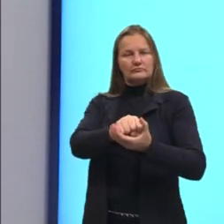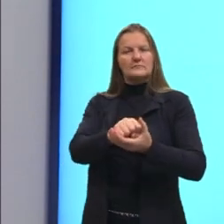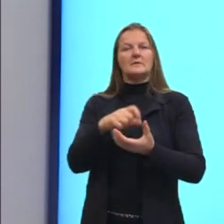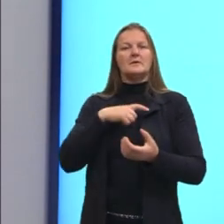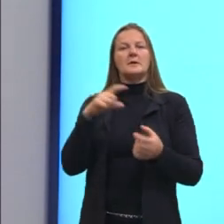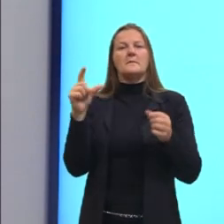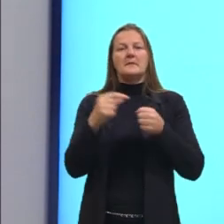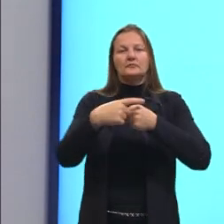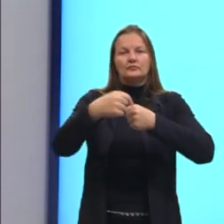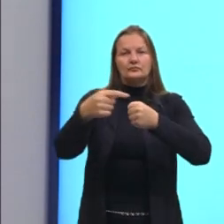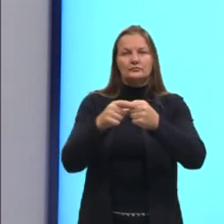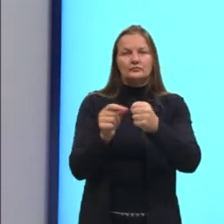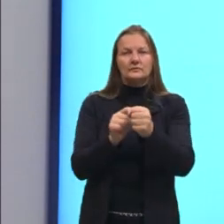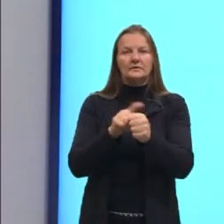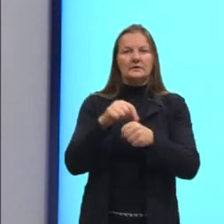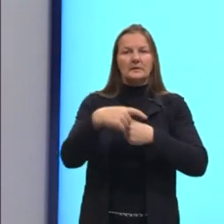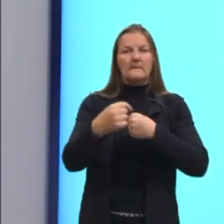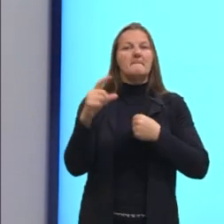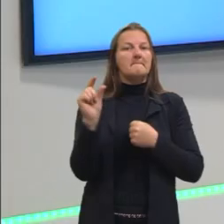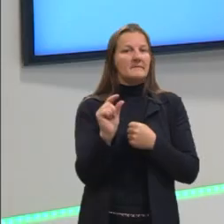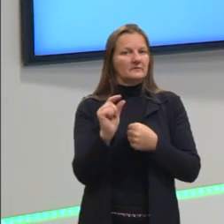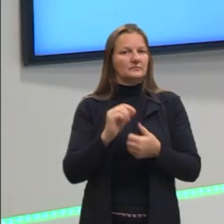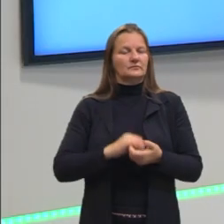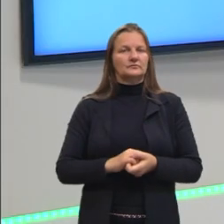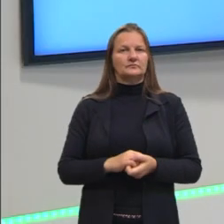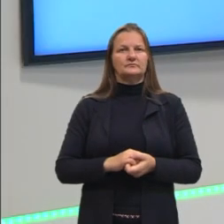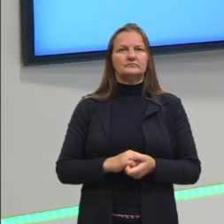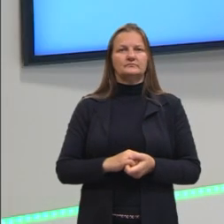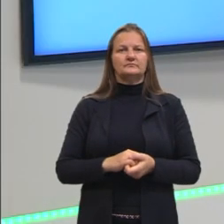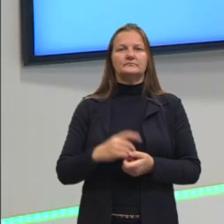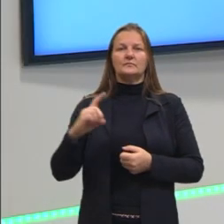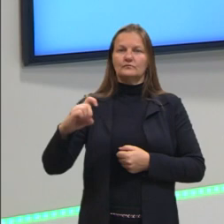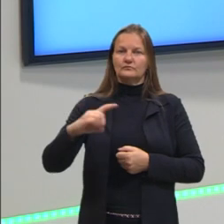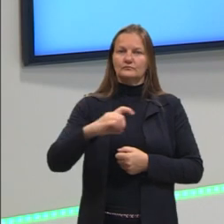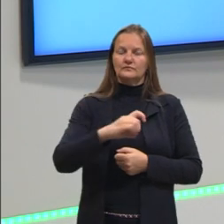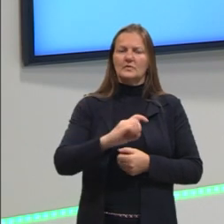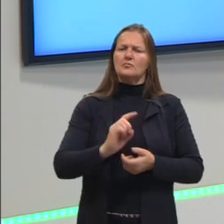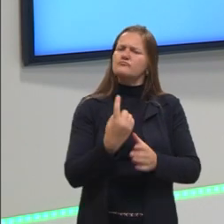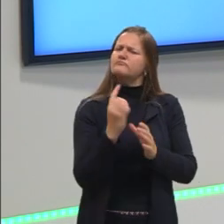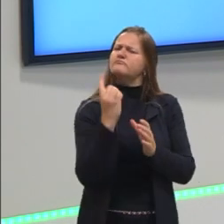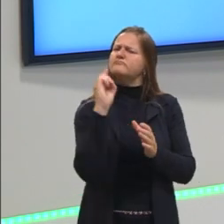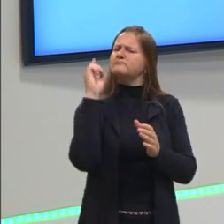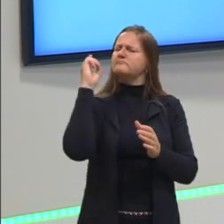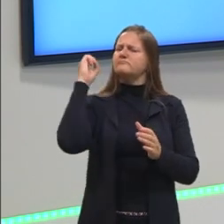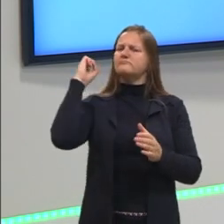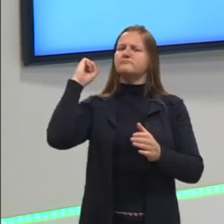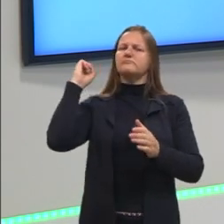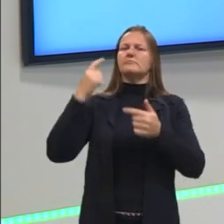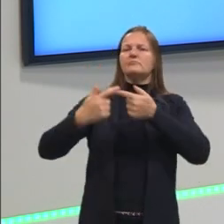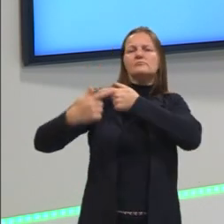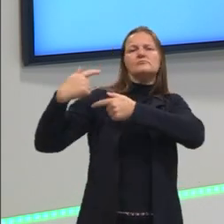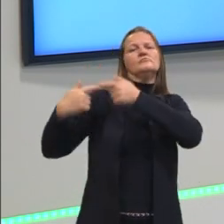organelas que as outras células, tá? Então, essa aqui é uma célula bem ancestral, que é a célula bacteriana.